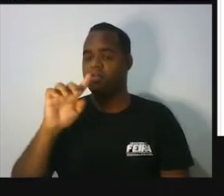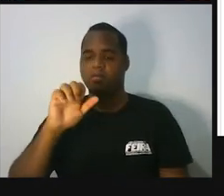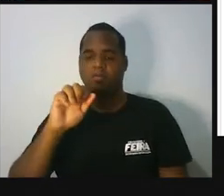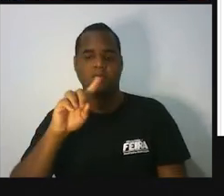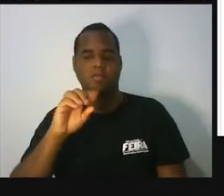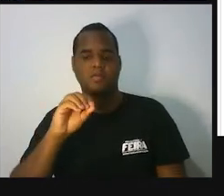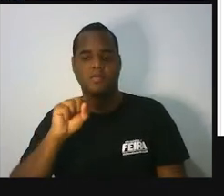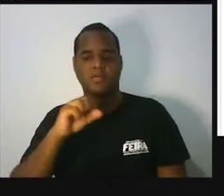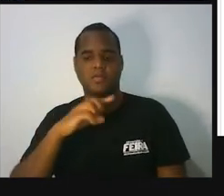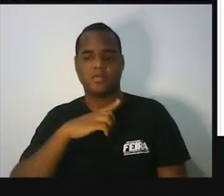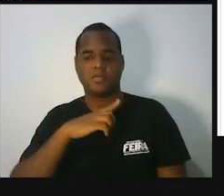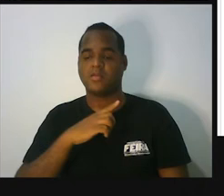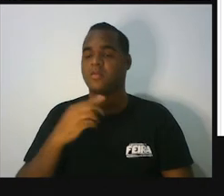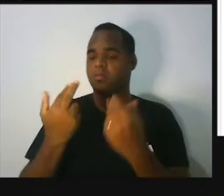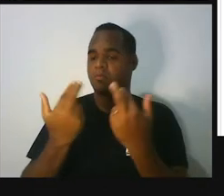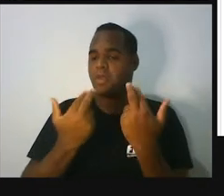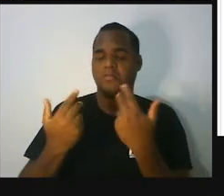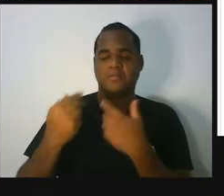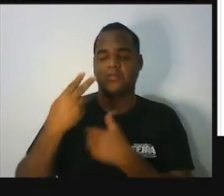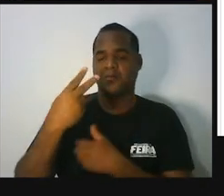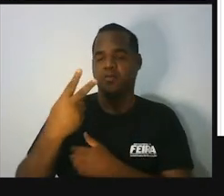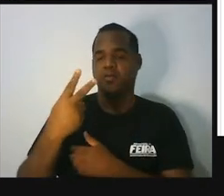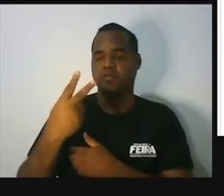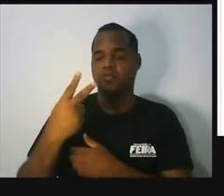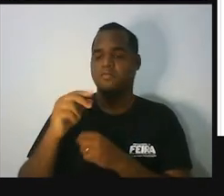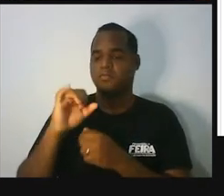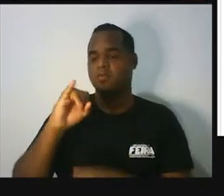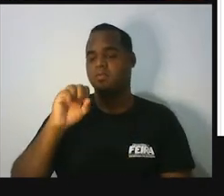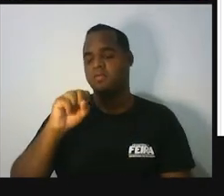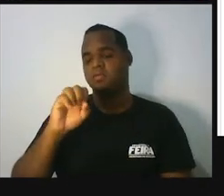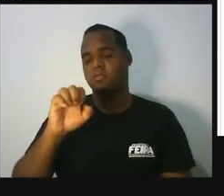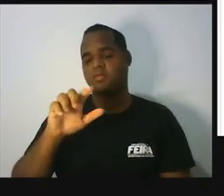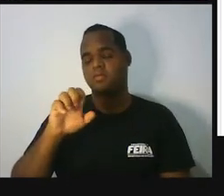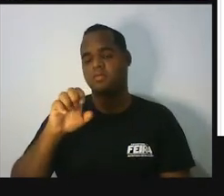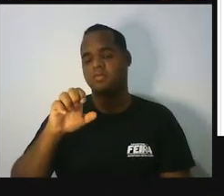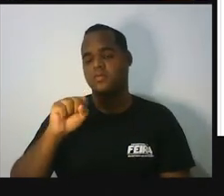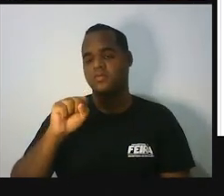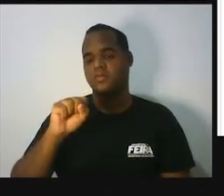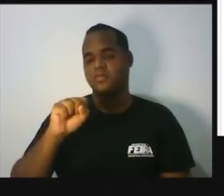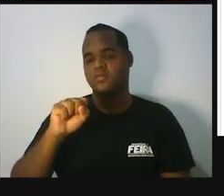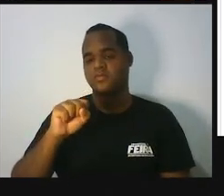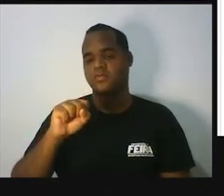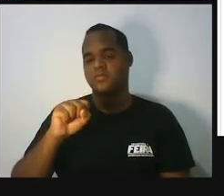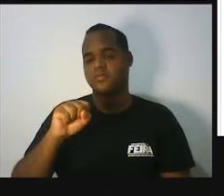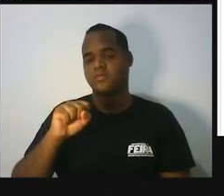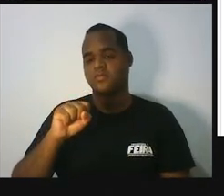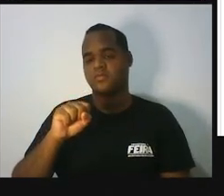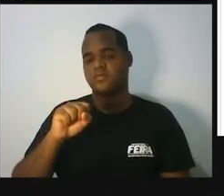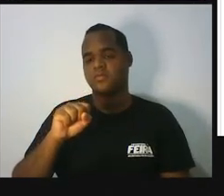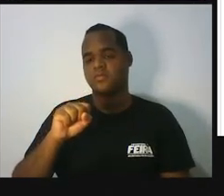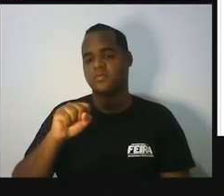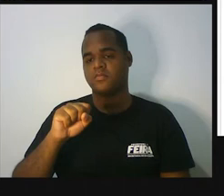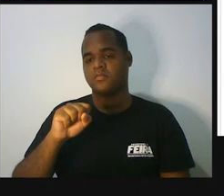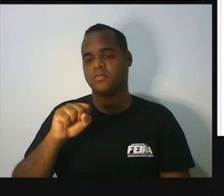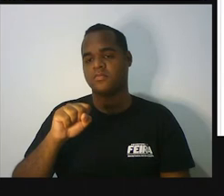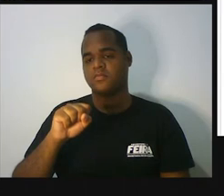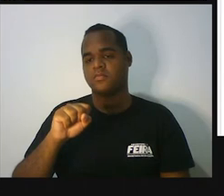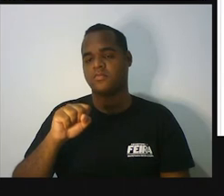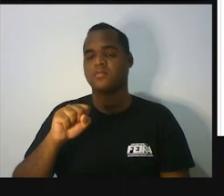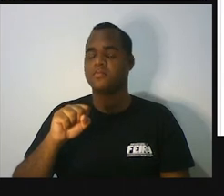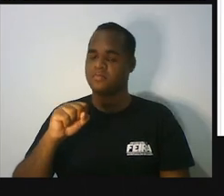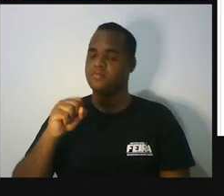tamanho, ele vai ter dois. E tendo dois, ele é isósceles. Mas, nesse caso particular,